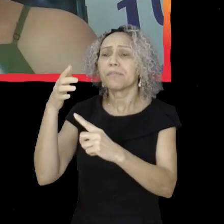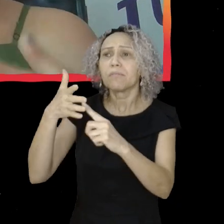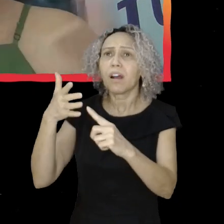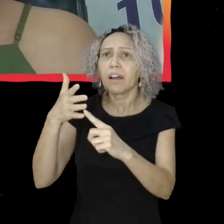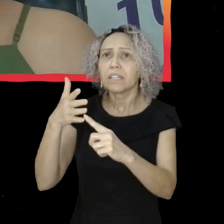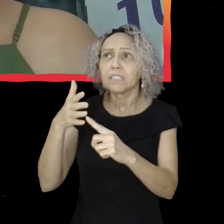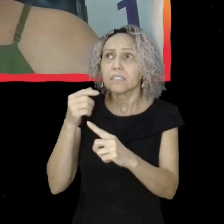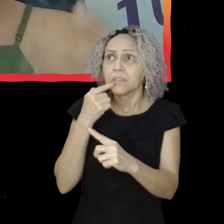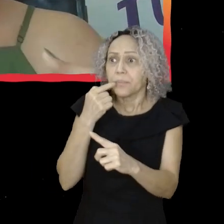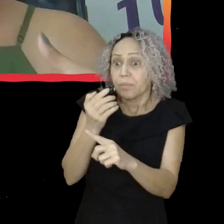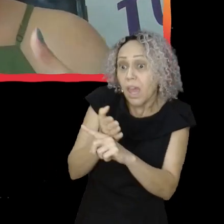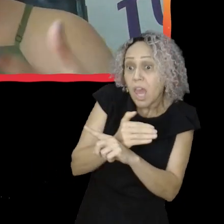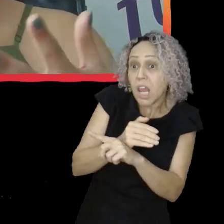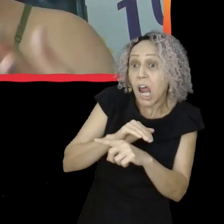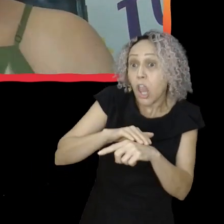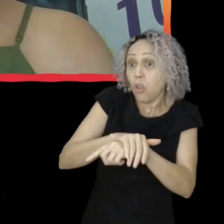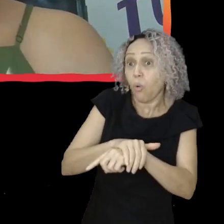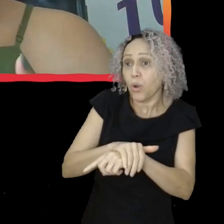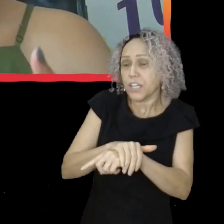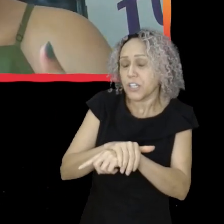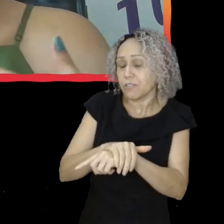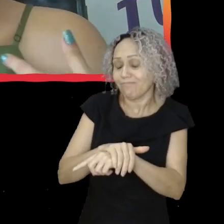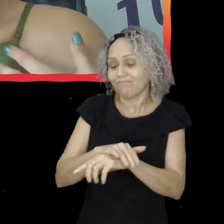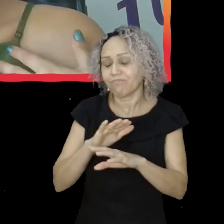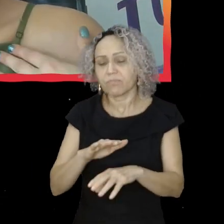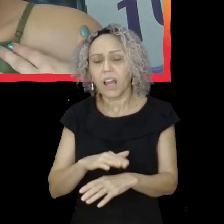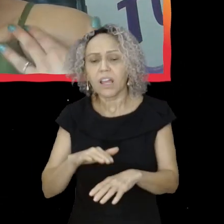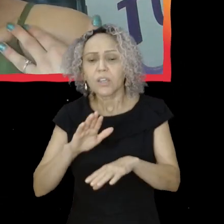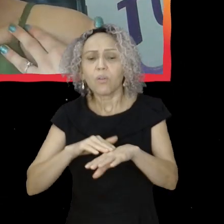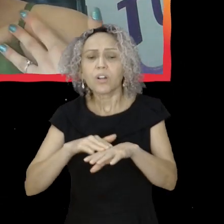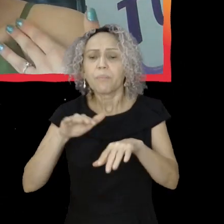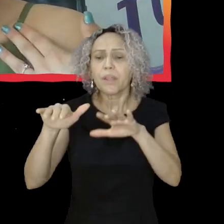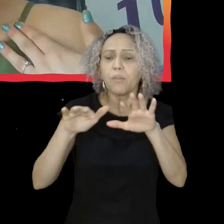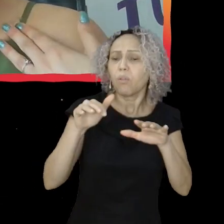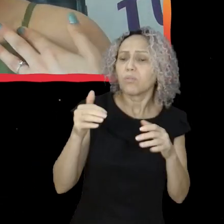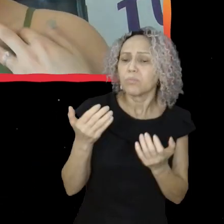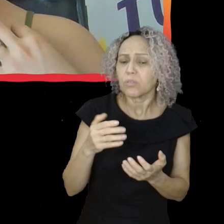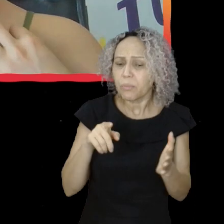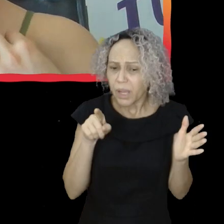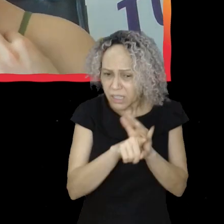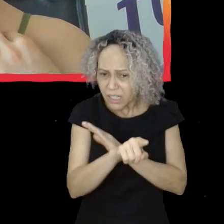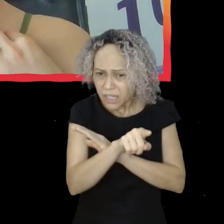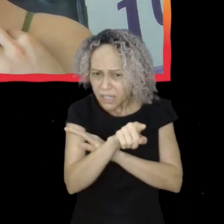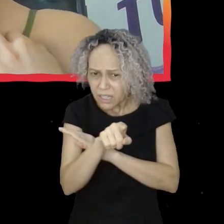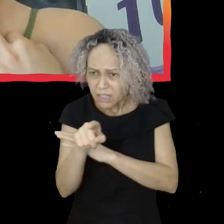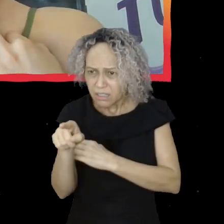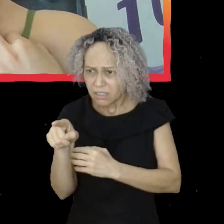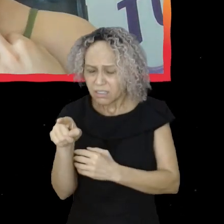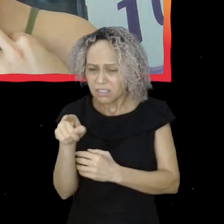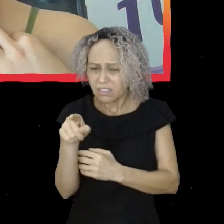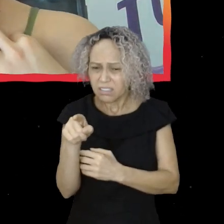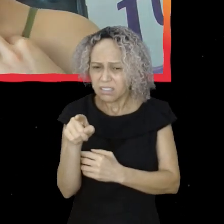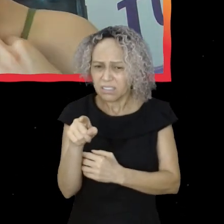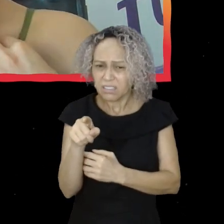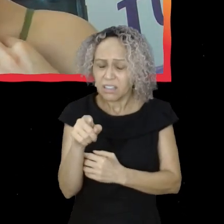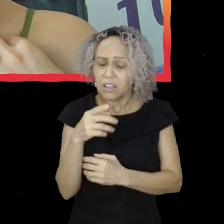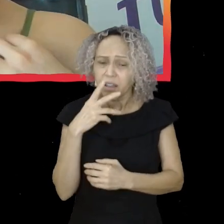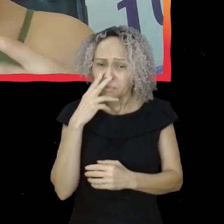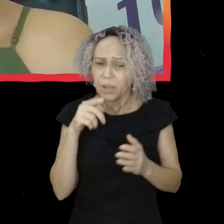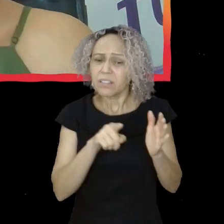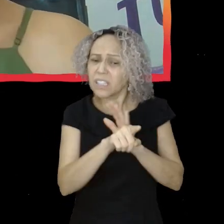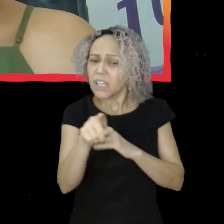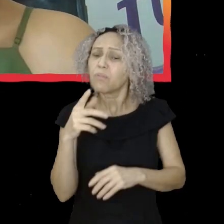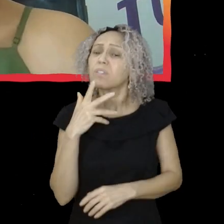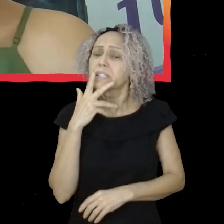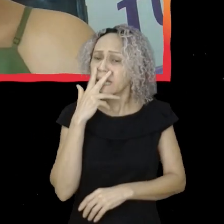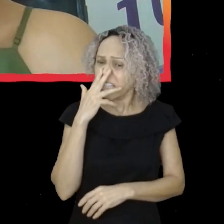E daí, eu peguei, chamei todo mundo, perguntei o eles achavam, daí todo mundo, ah, beleza, mas você não ia naquela assembleia? Ah, eu acho que tava aí outra pessoa me representando lá